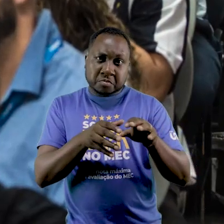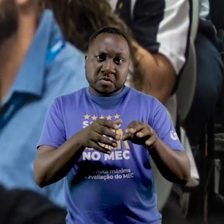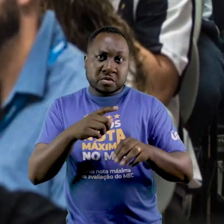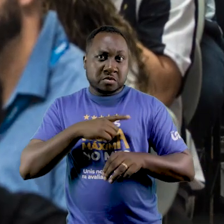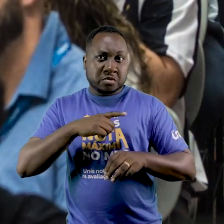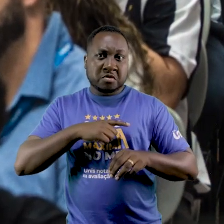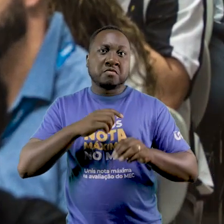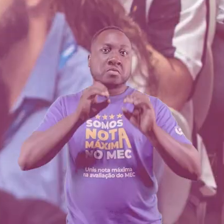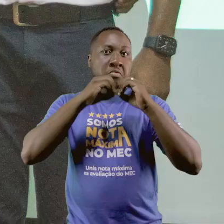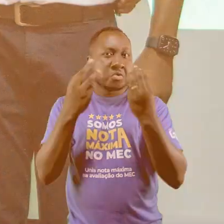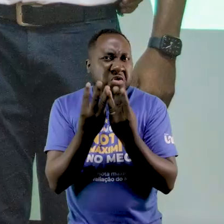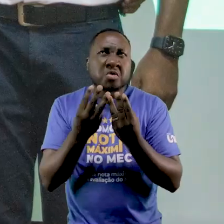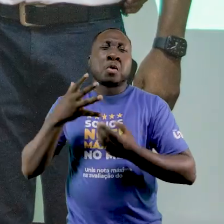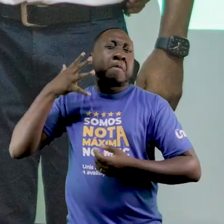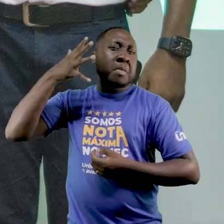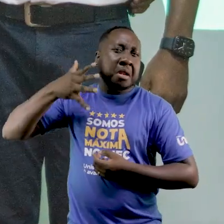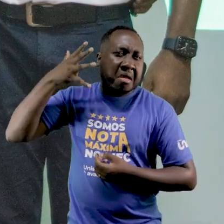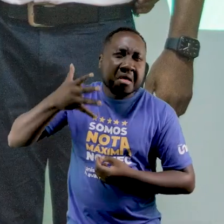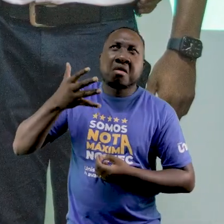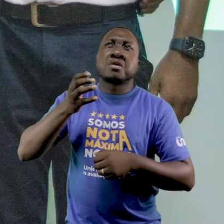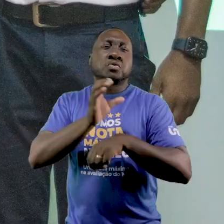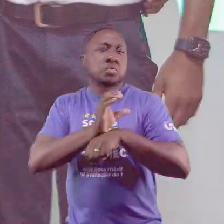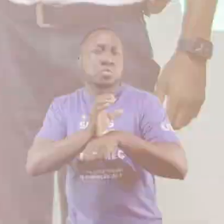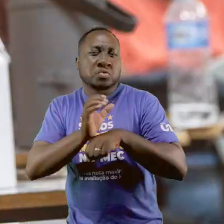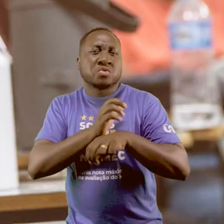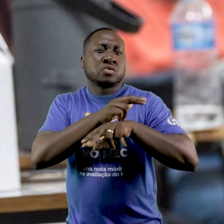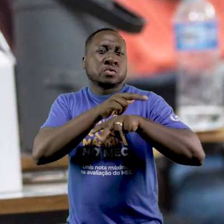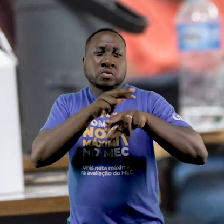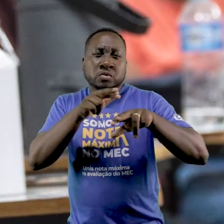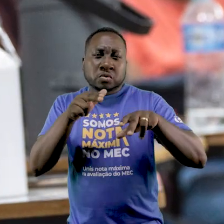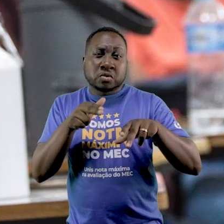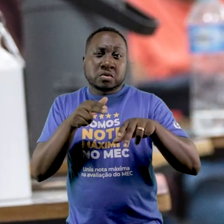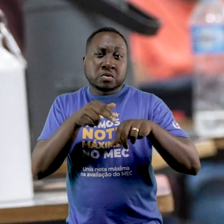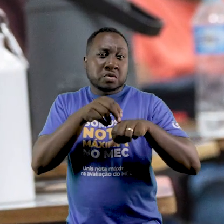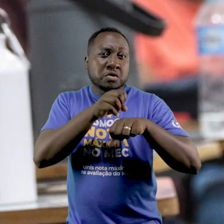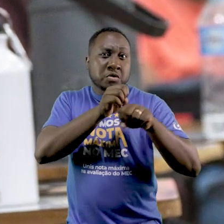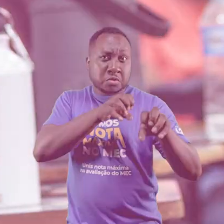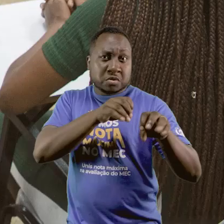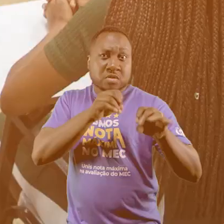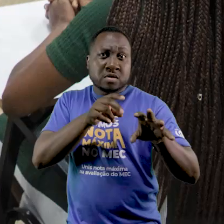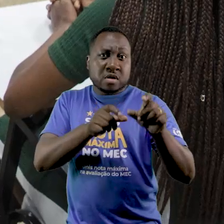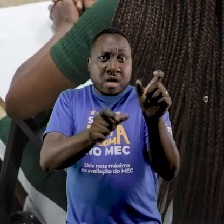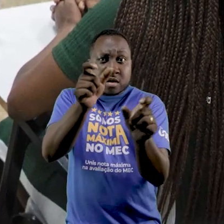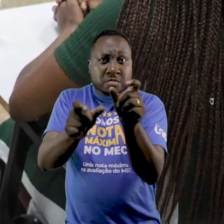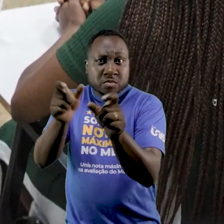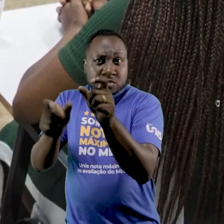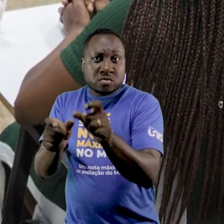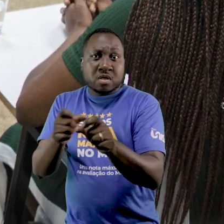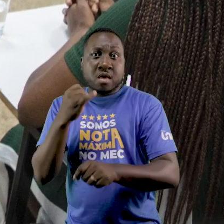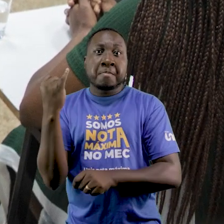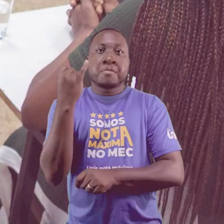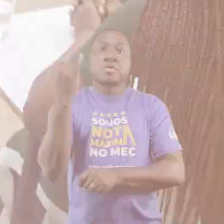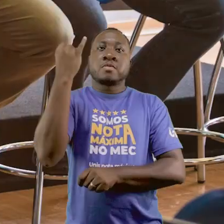contaram com a implementação de workshops, palestras e cursos para sensibilizar a comunidade sobre a